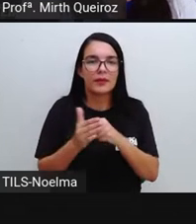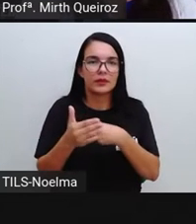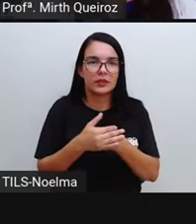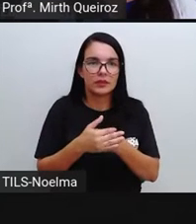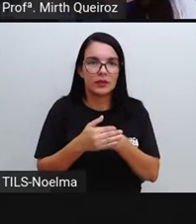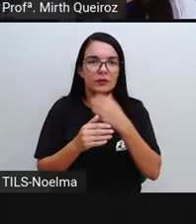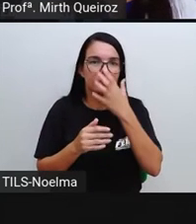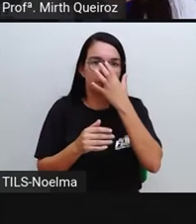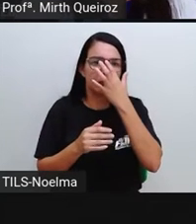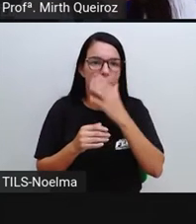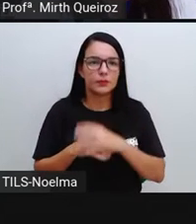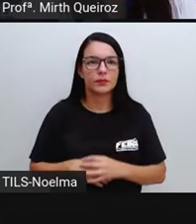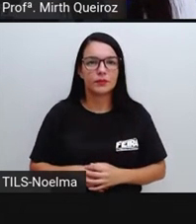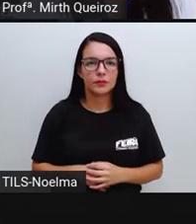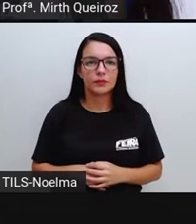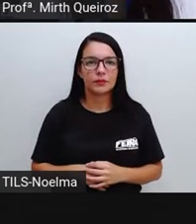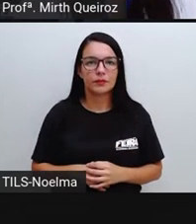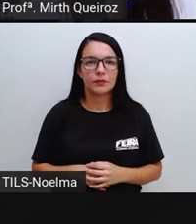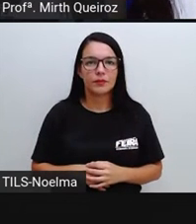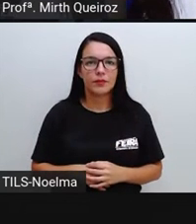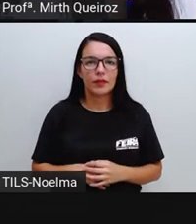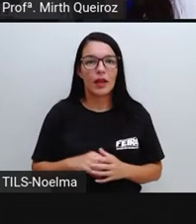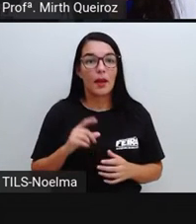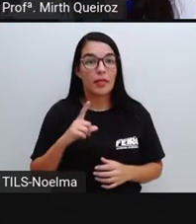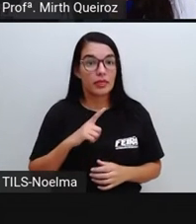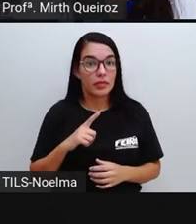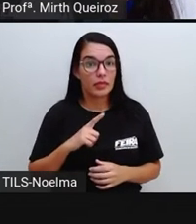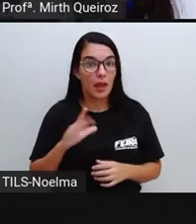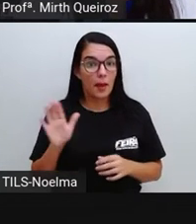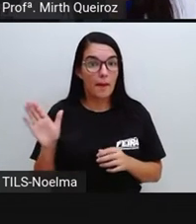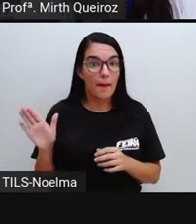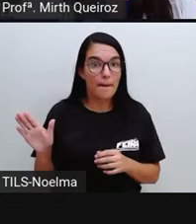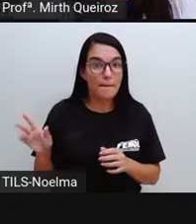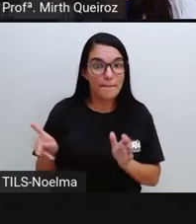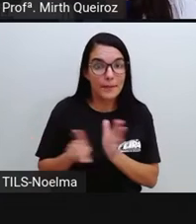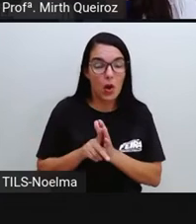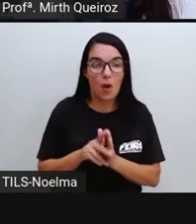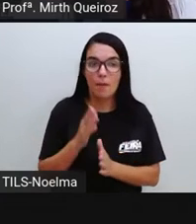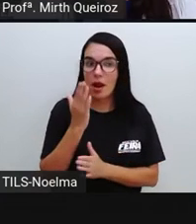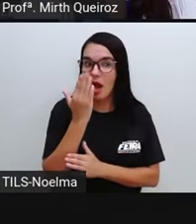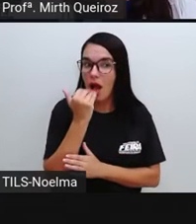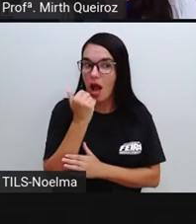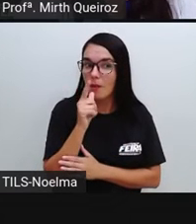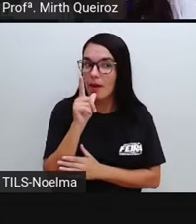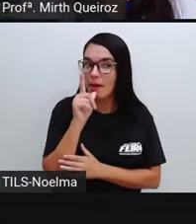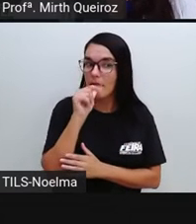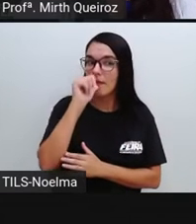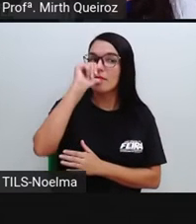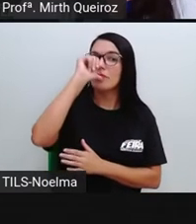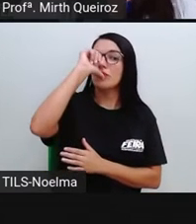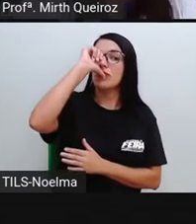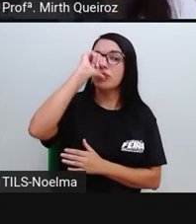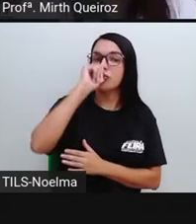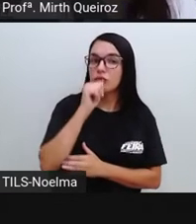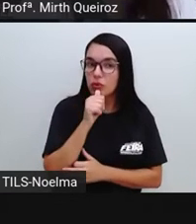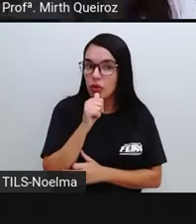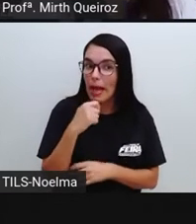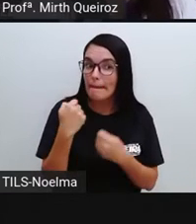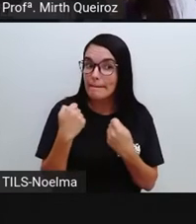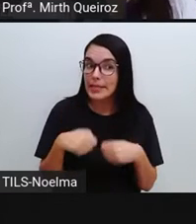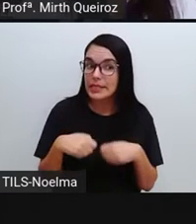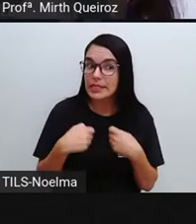dos nossos olhos Para ser apropriada para o consumo A água precisa ser